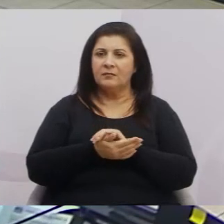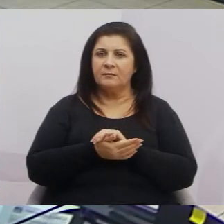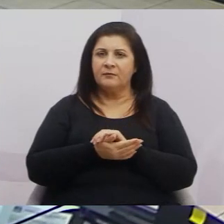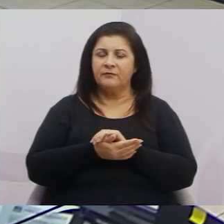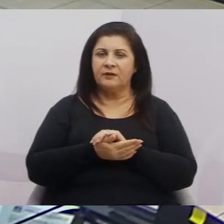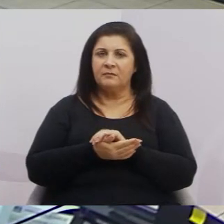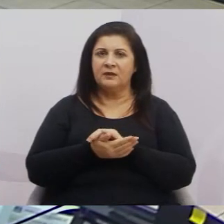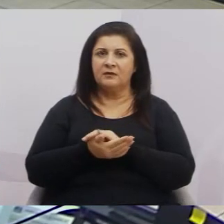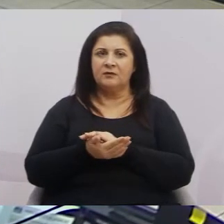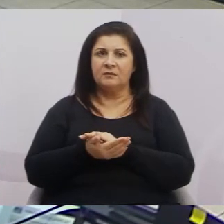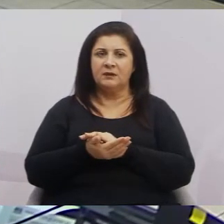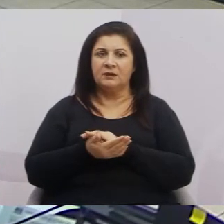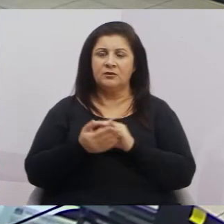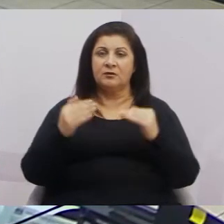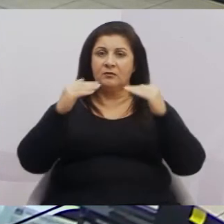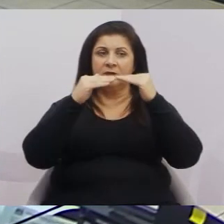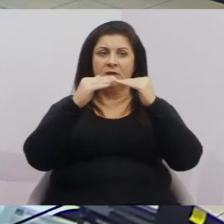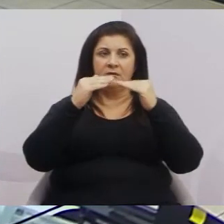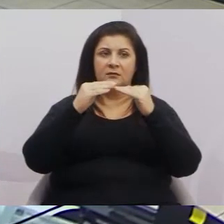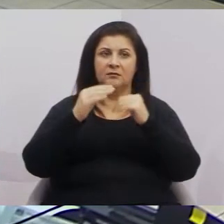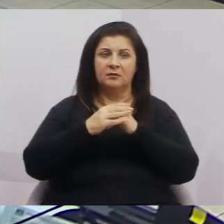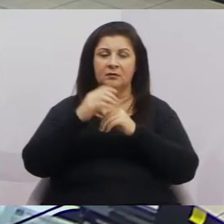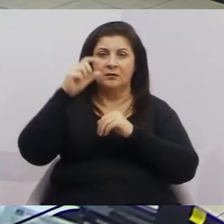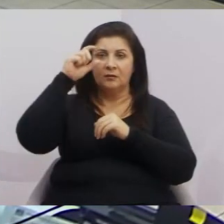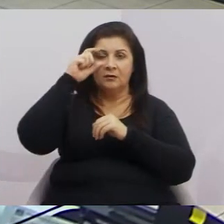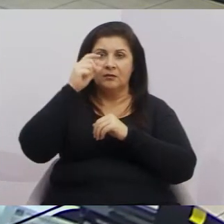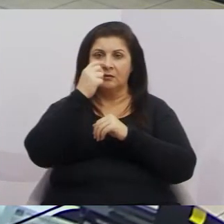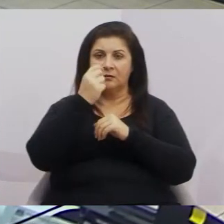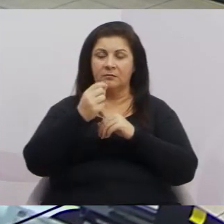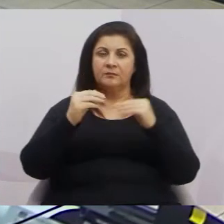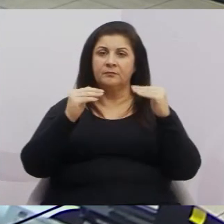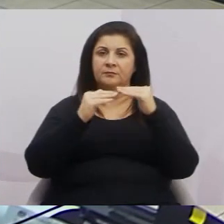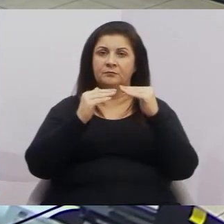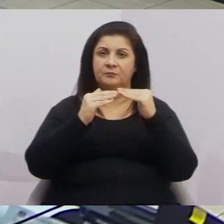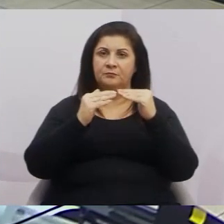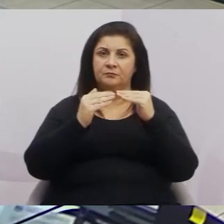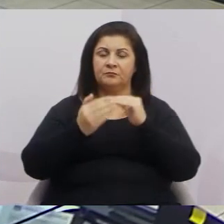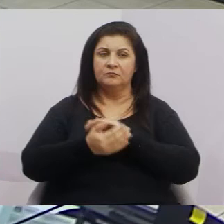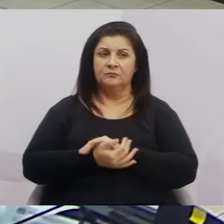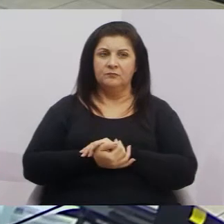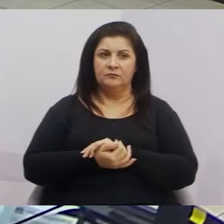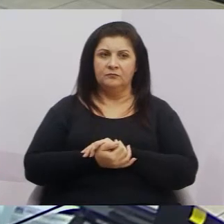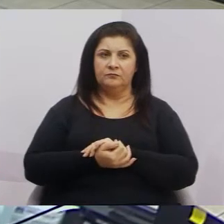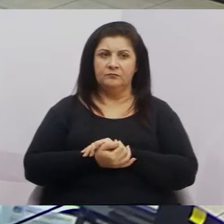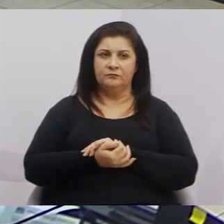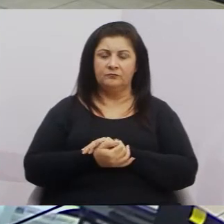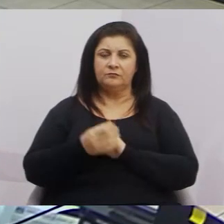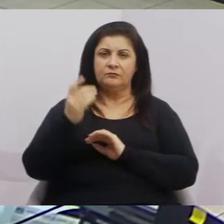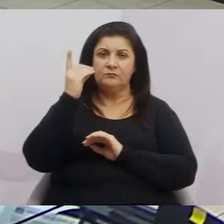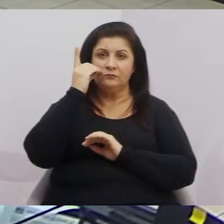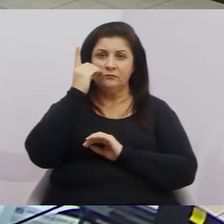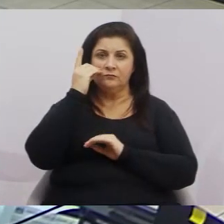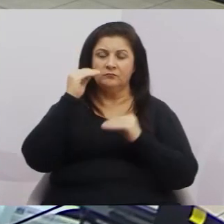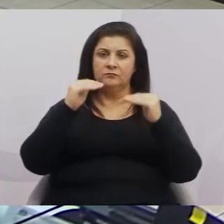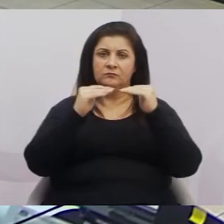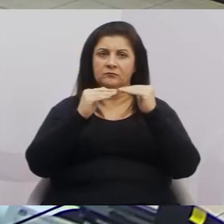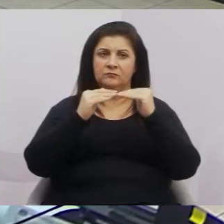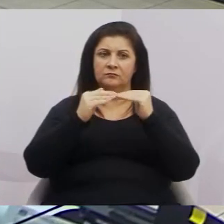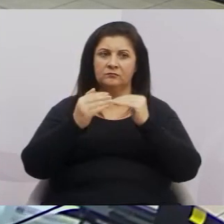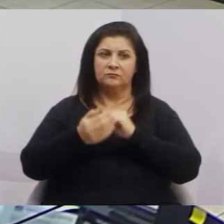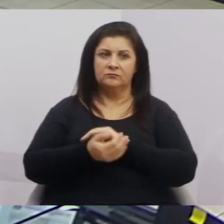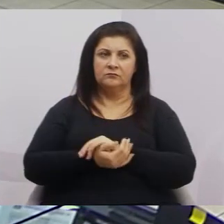Como vota o vereador Ávila de Madureira. Eu voto favorável. Como vota o vereador Dudi. Favorável.